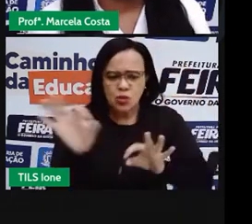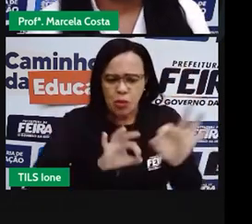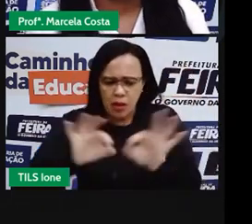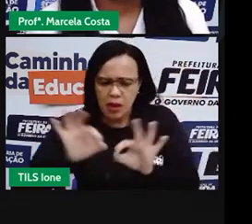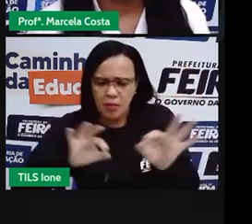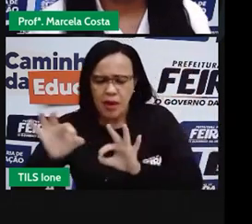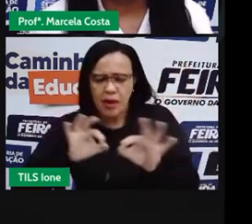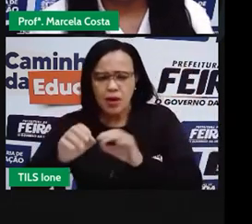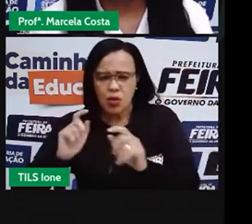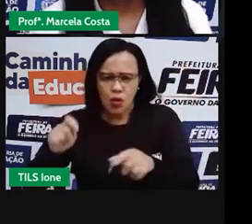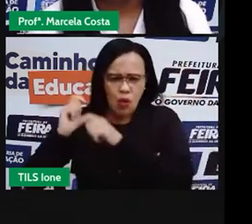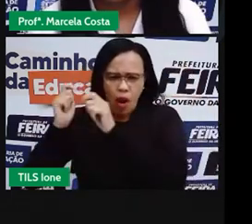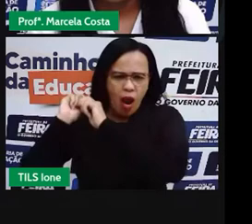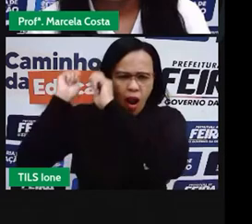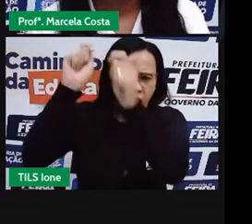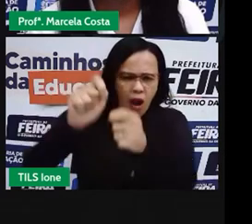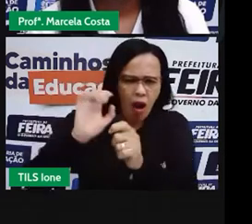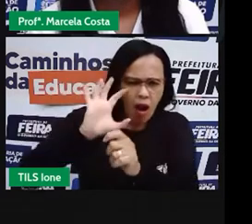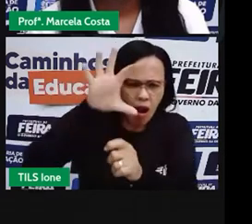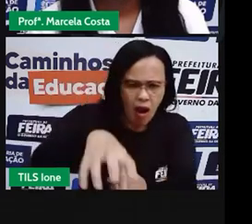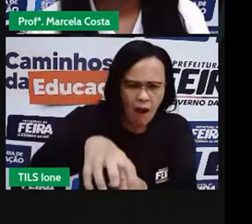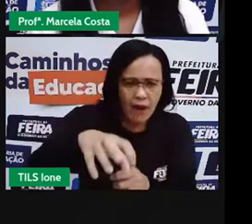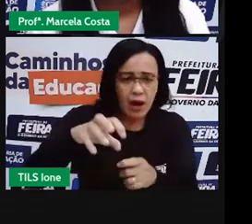Será que foi algum caçador?